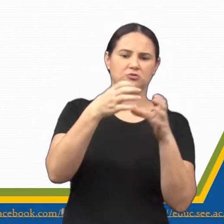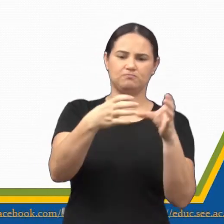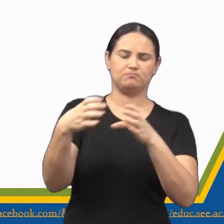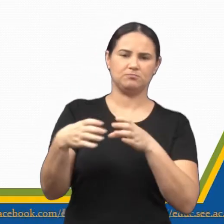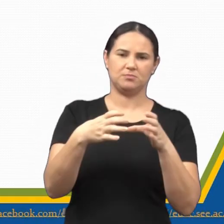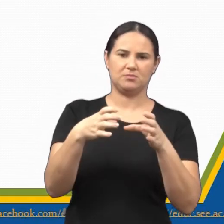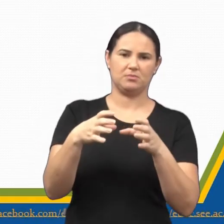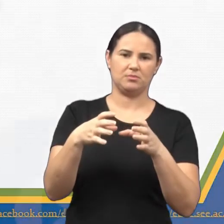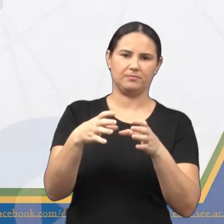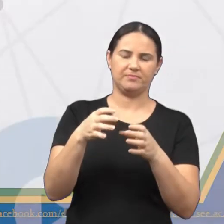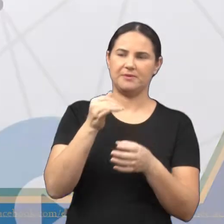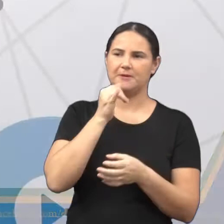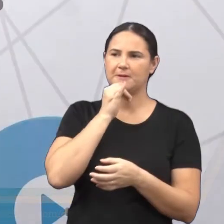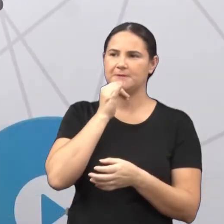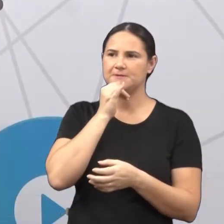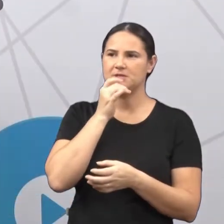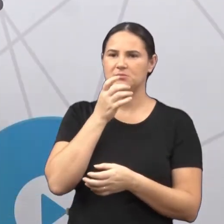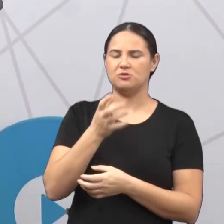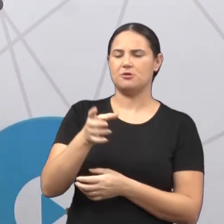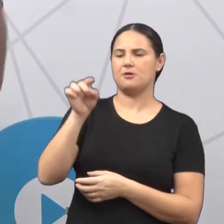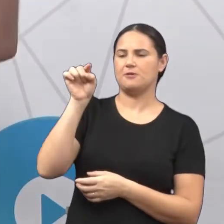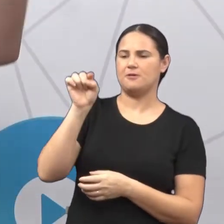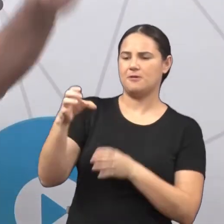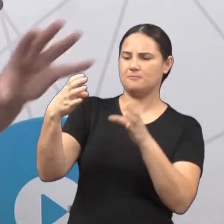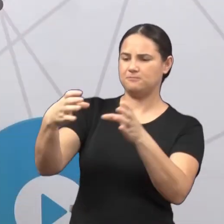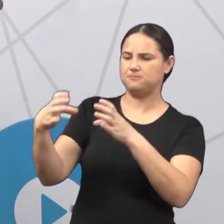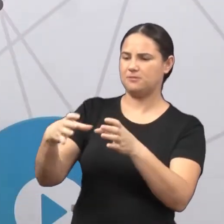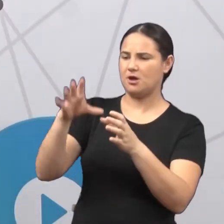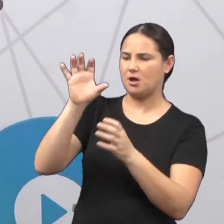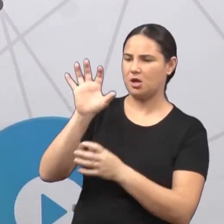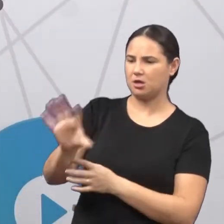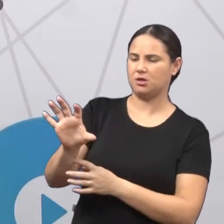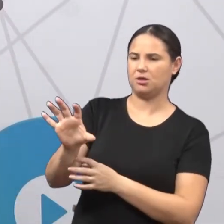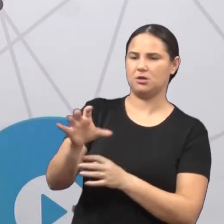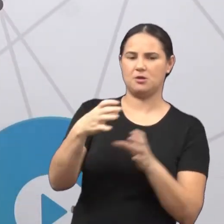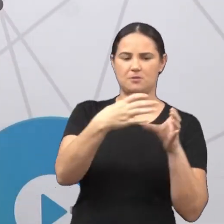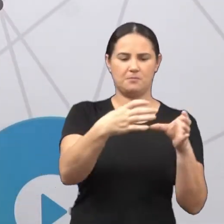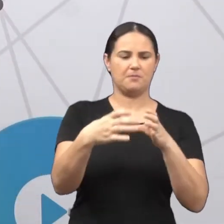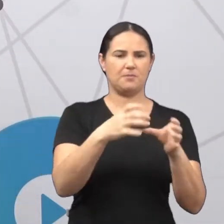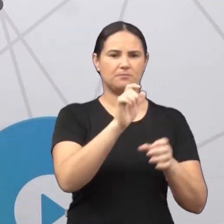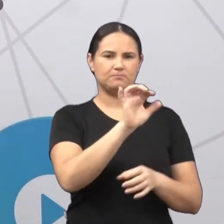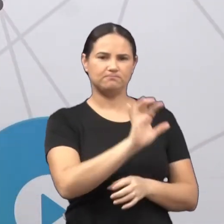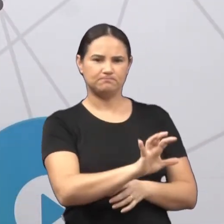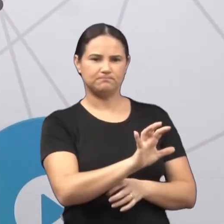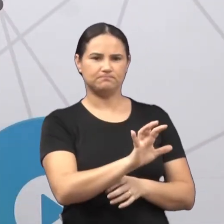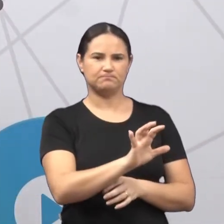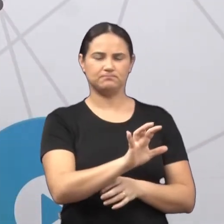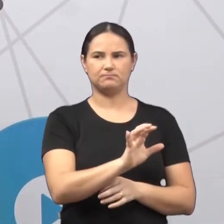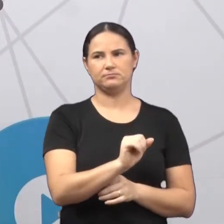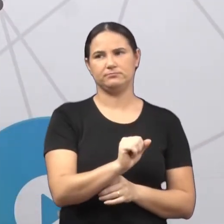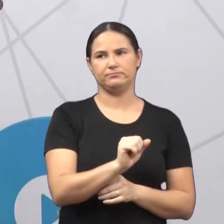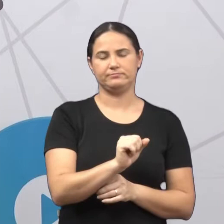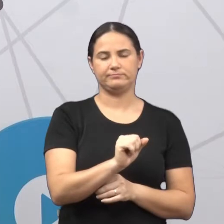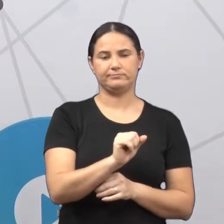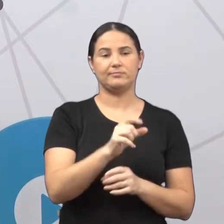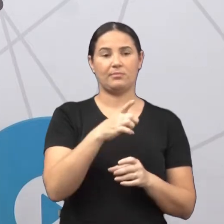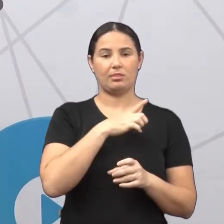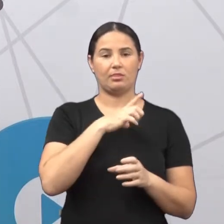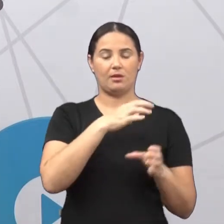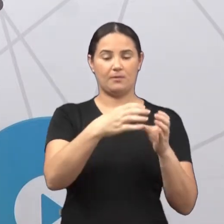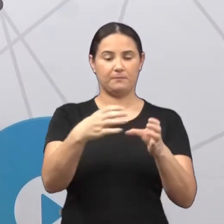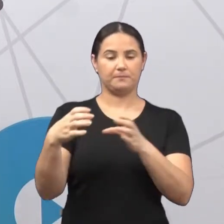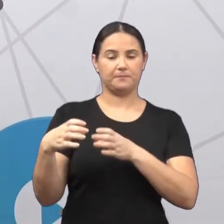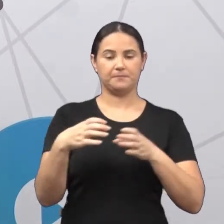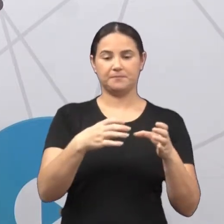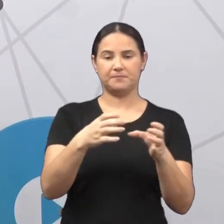Eu não posso oficialmente determinar. Esse bairro é exclusivo, assim. Esse bairro é assim. Existem bairros que nós